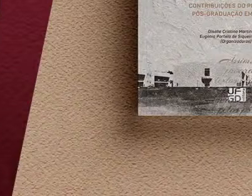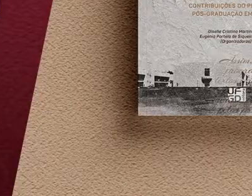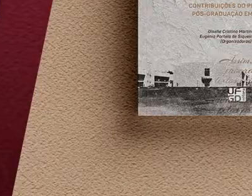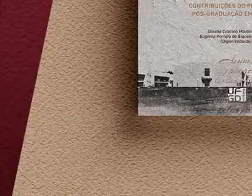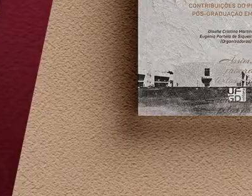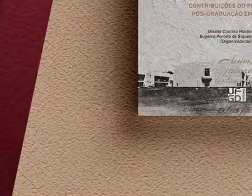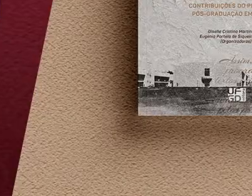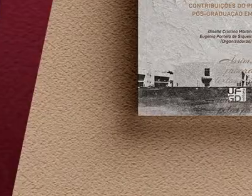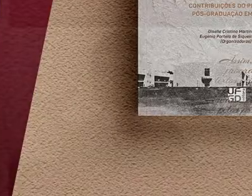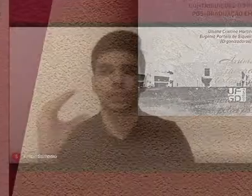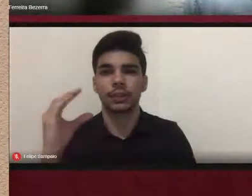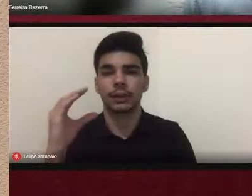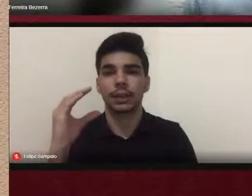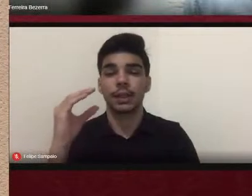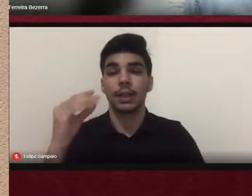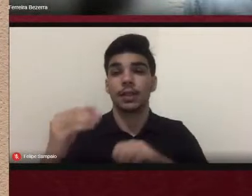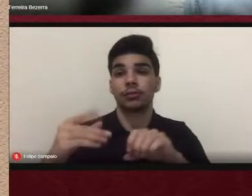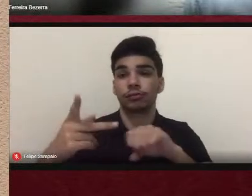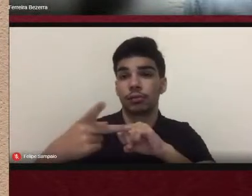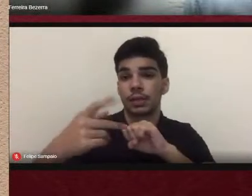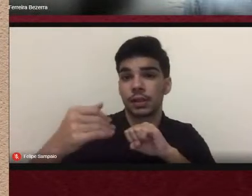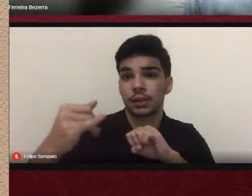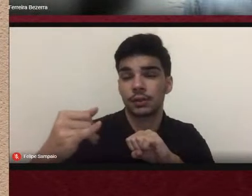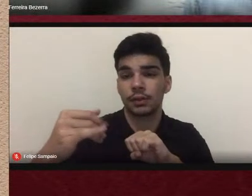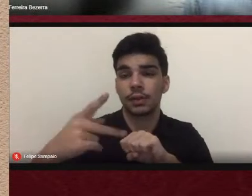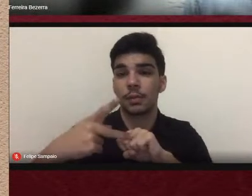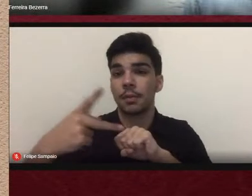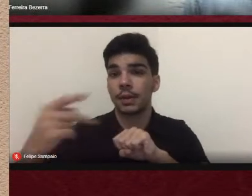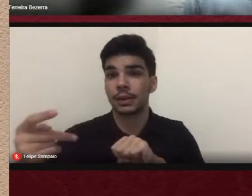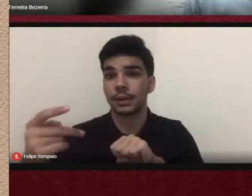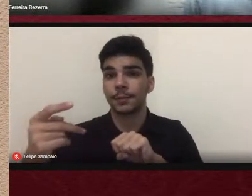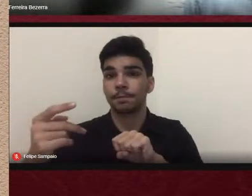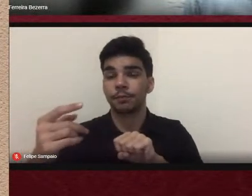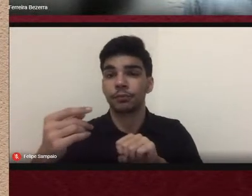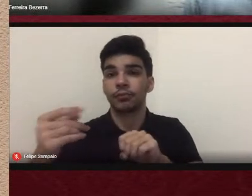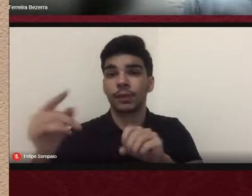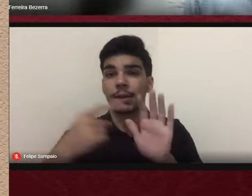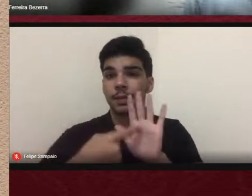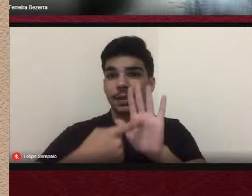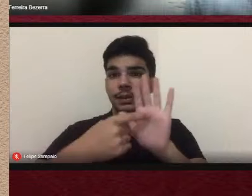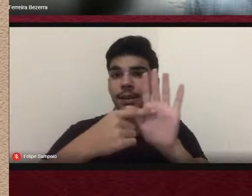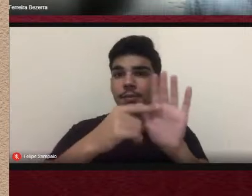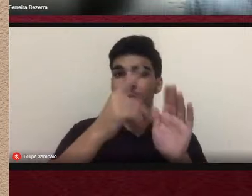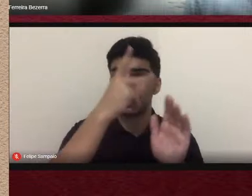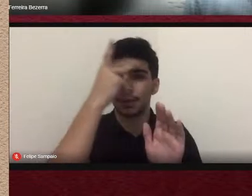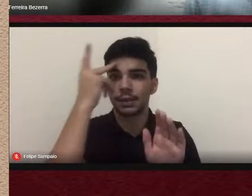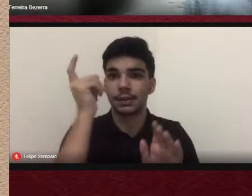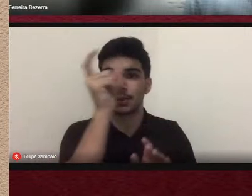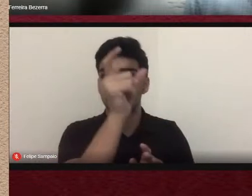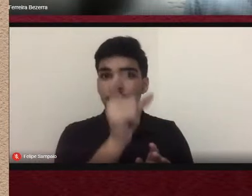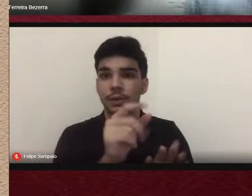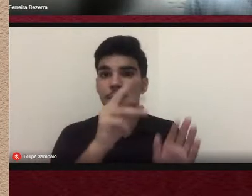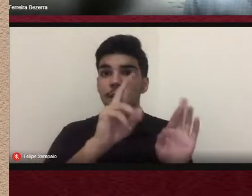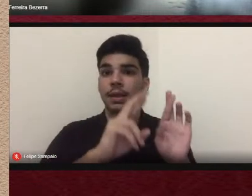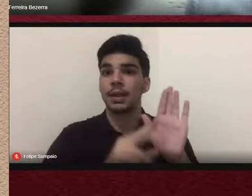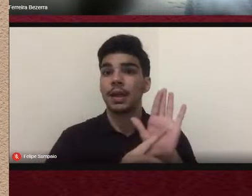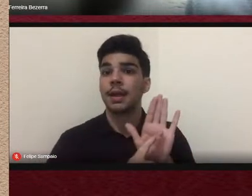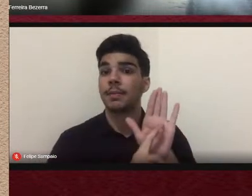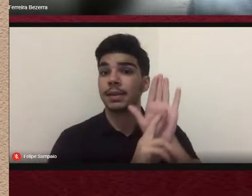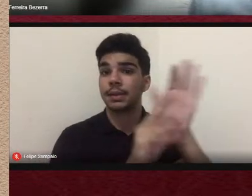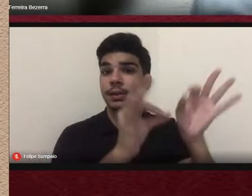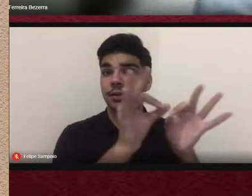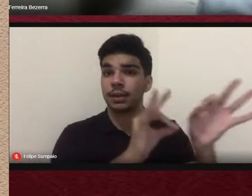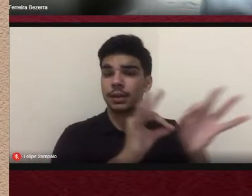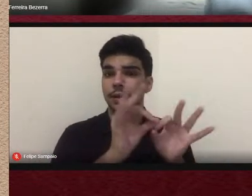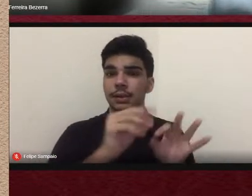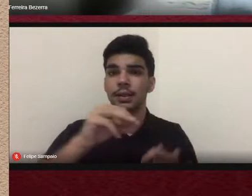-Graduação em Educação, será apresentado por uma de suas organizadoras, professora Gisele Cristina Martins Real, que